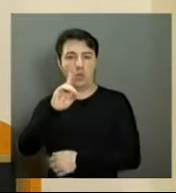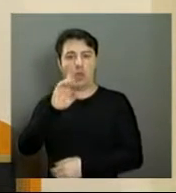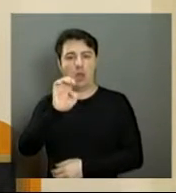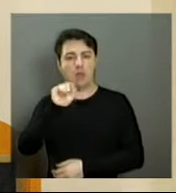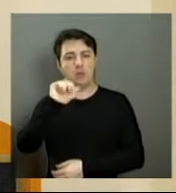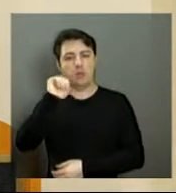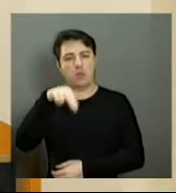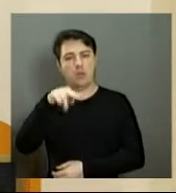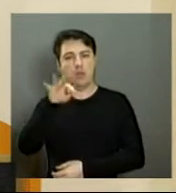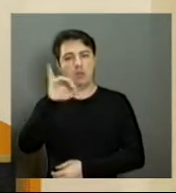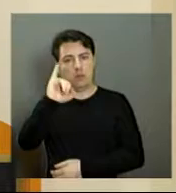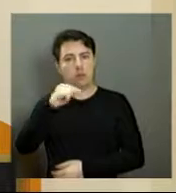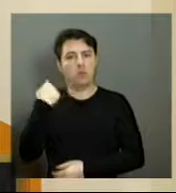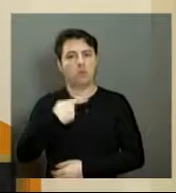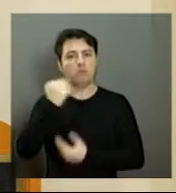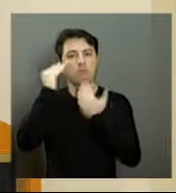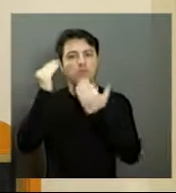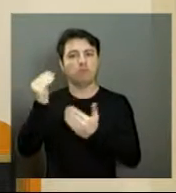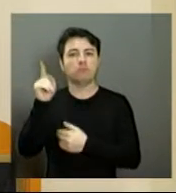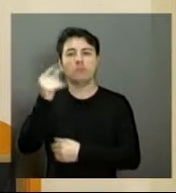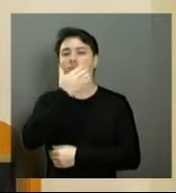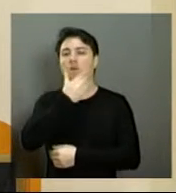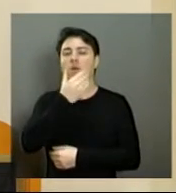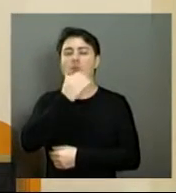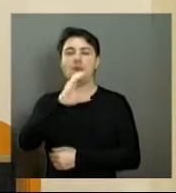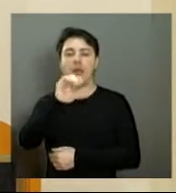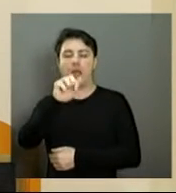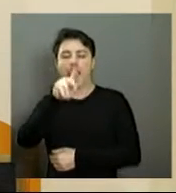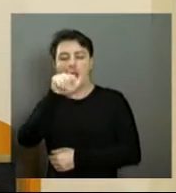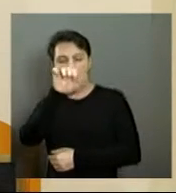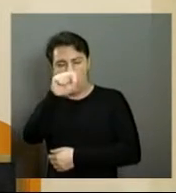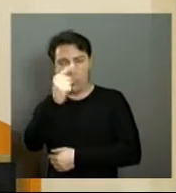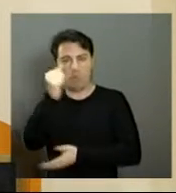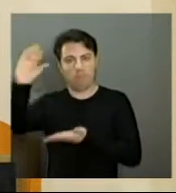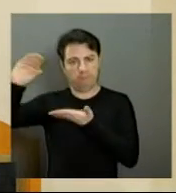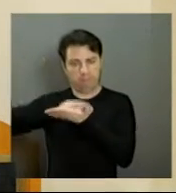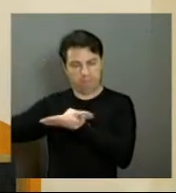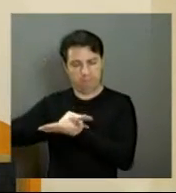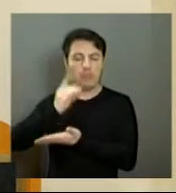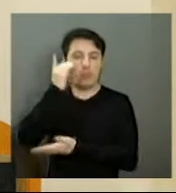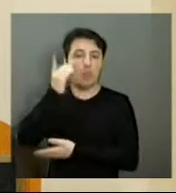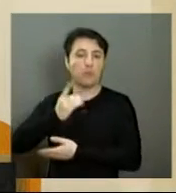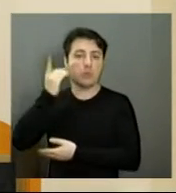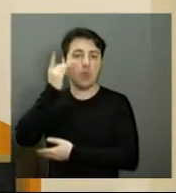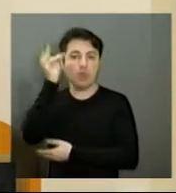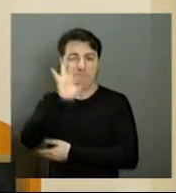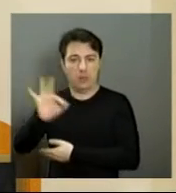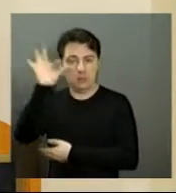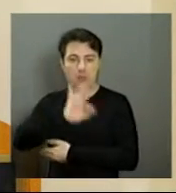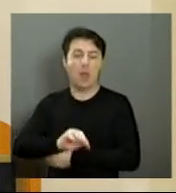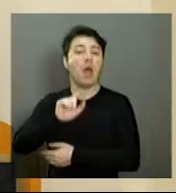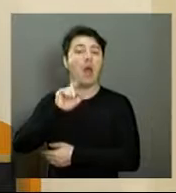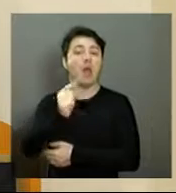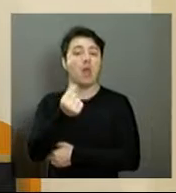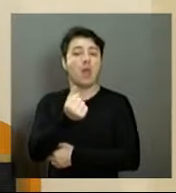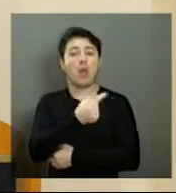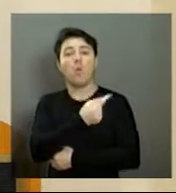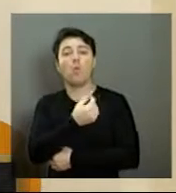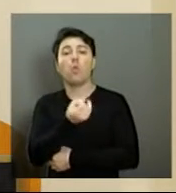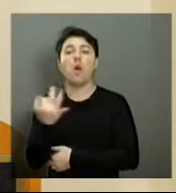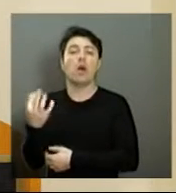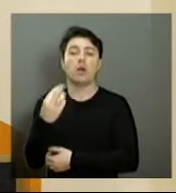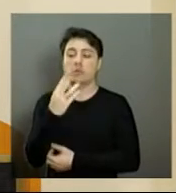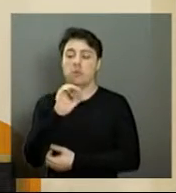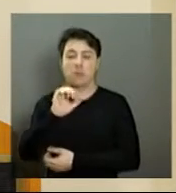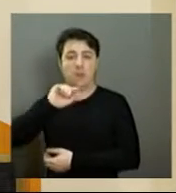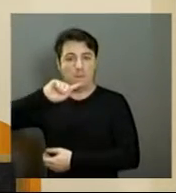gratas ao deputado federal Carlos Zaratini, que destinou essa emenda para nós. Nós temos também 300 mil que destinamos para a reforma